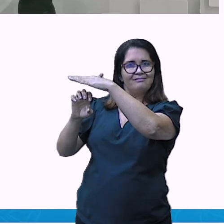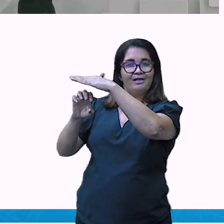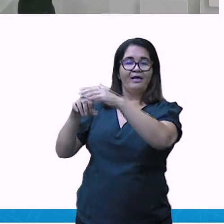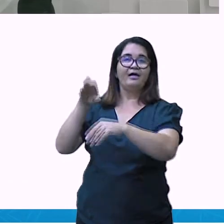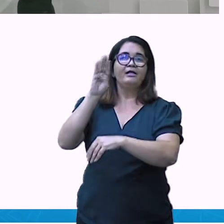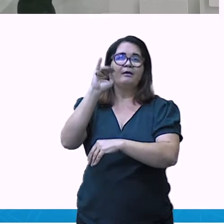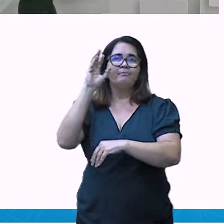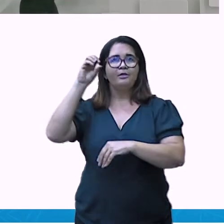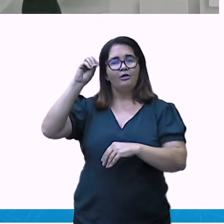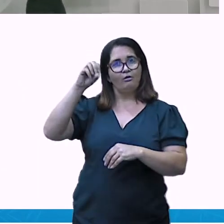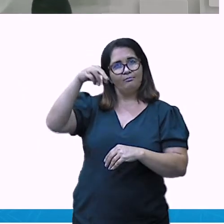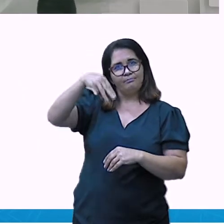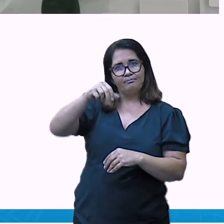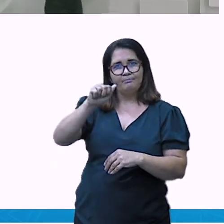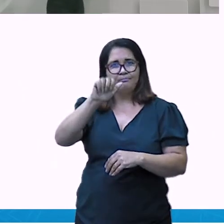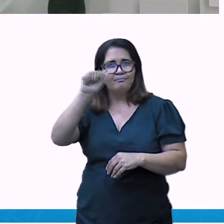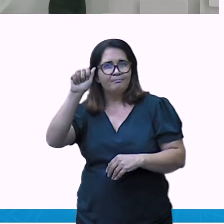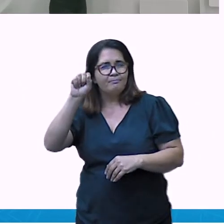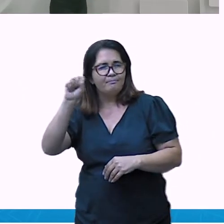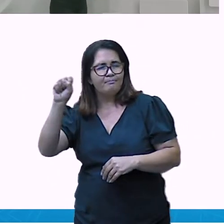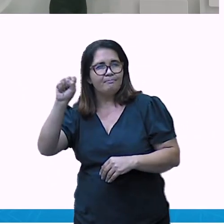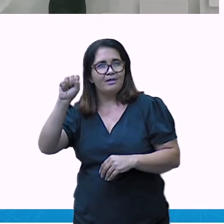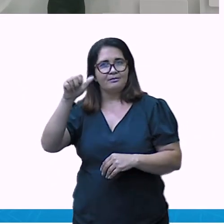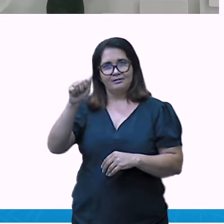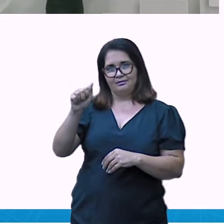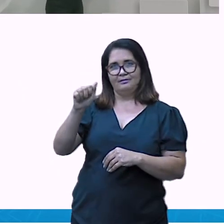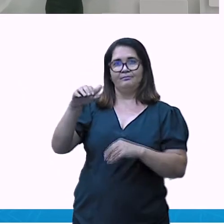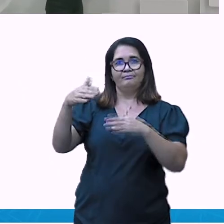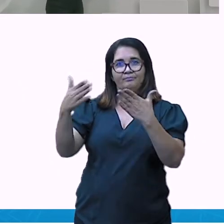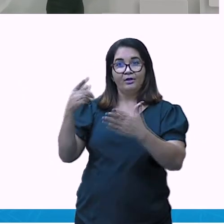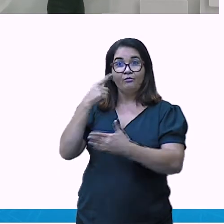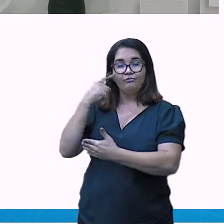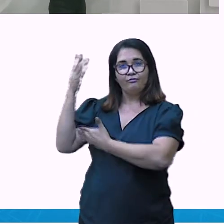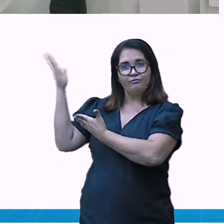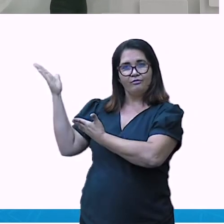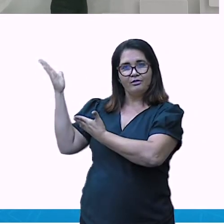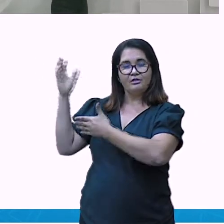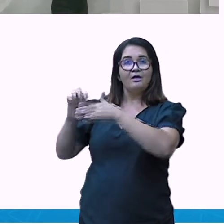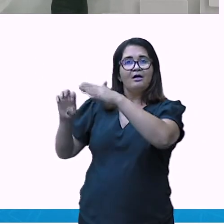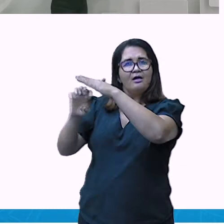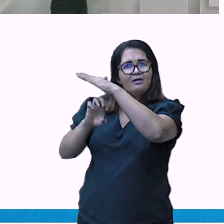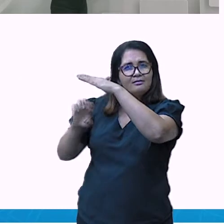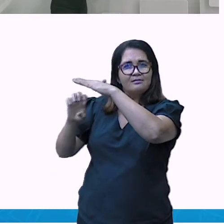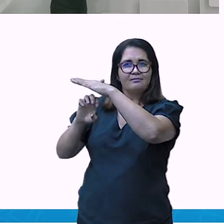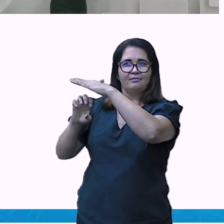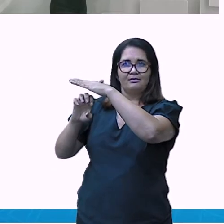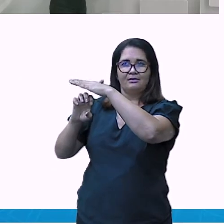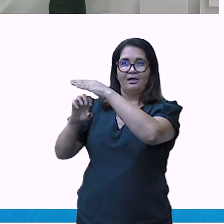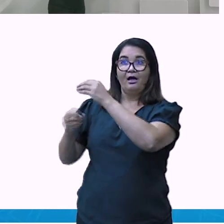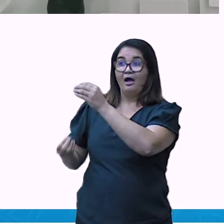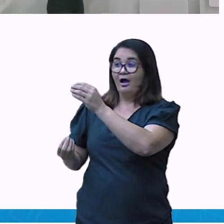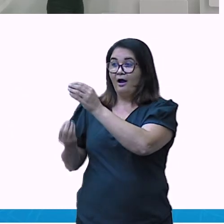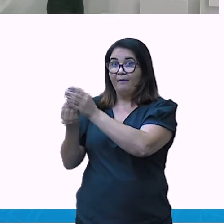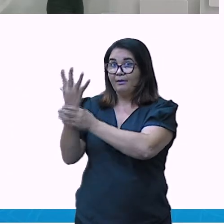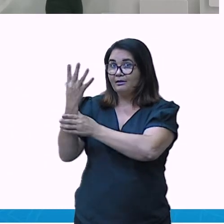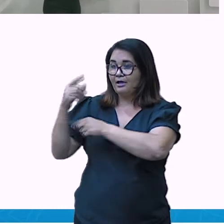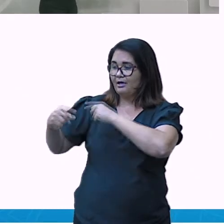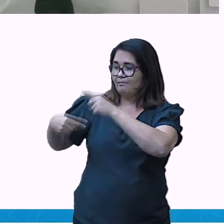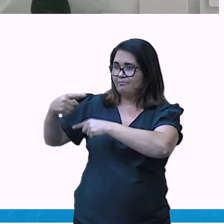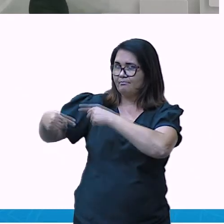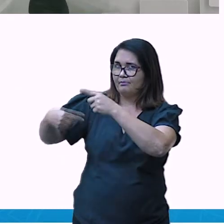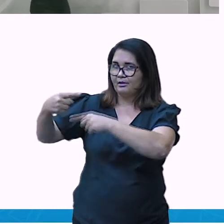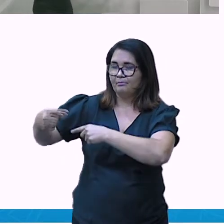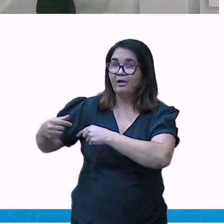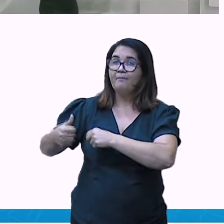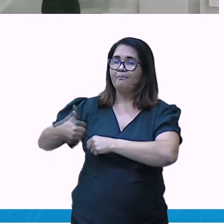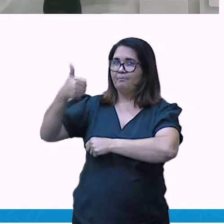funciona. Aqui, olha, nós temos a matéria-prima em um galpão, aonde tem uma esteira,